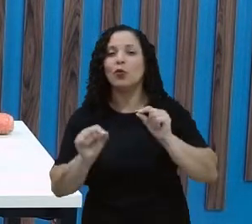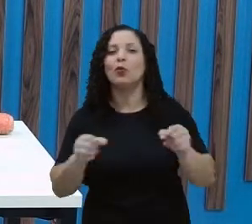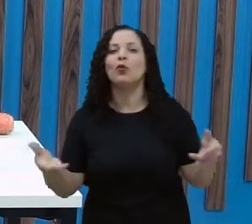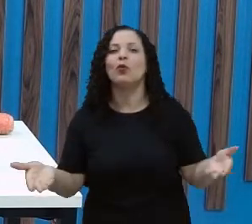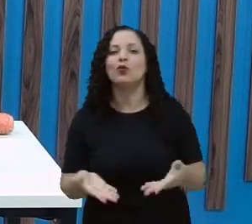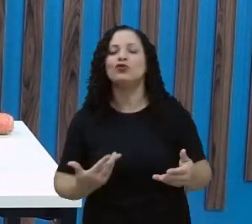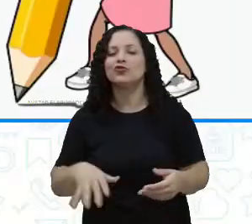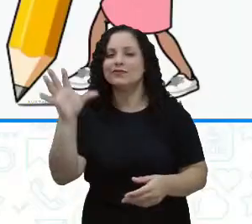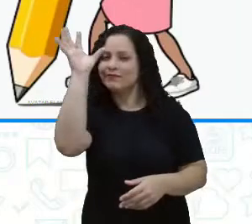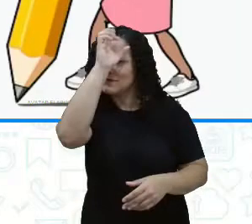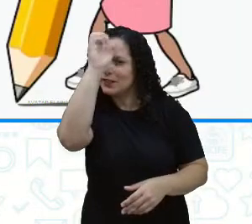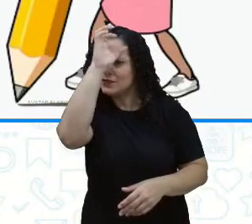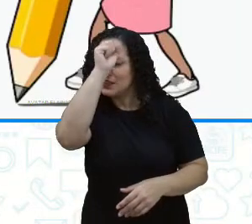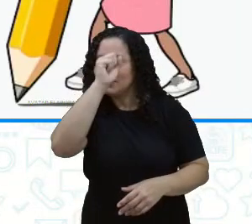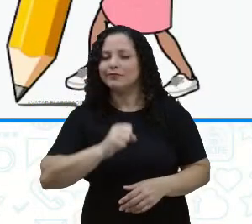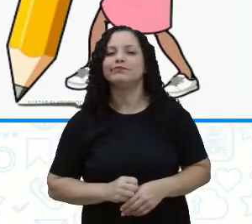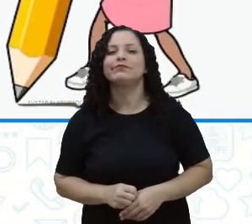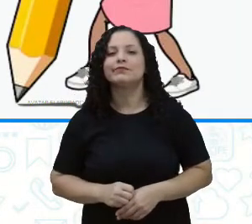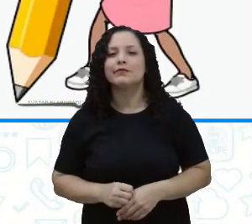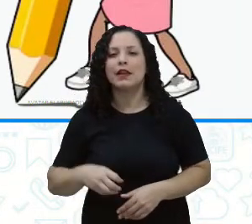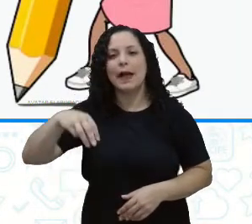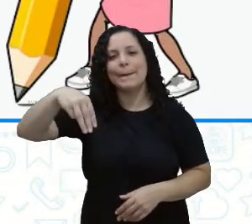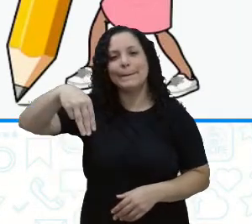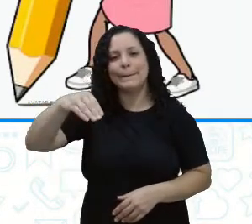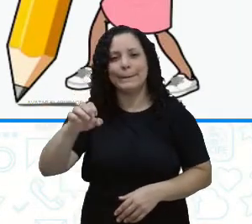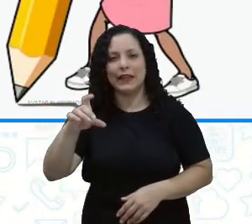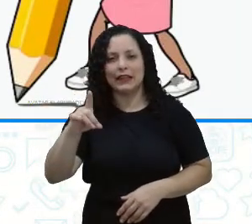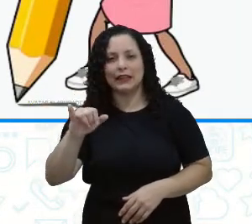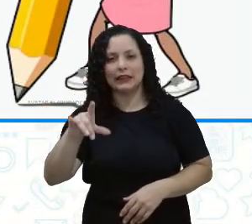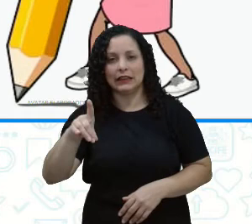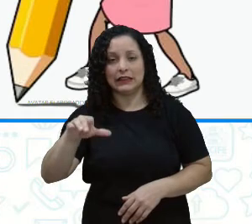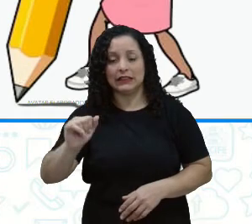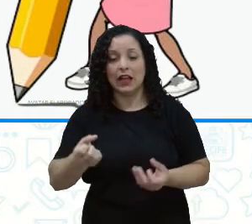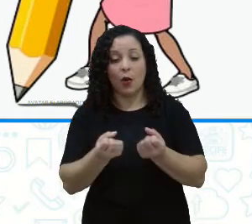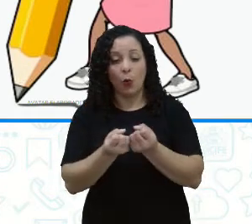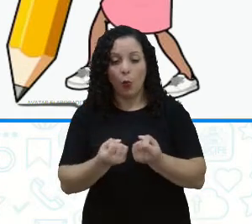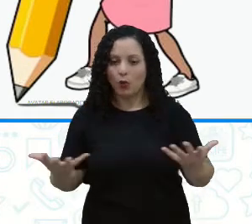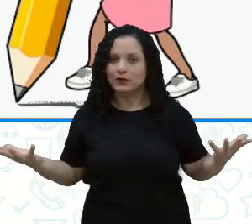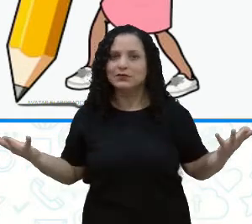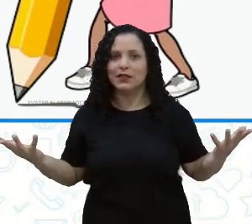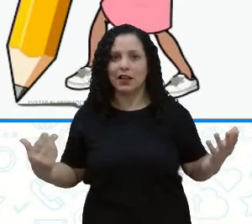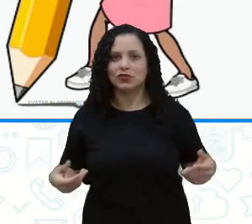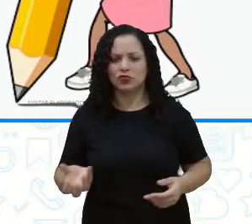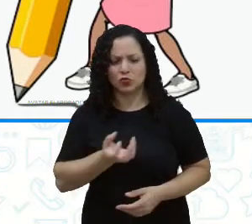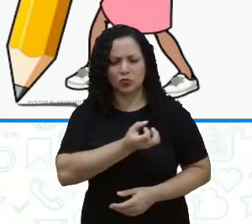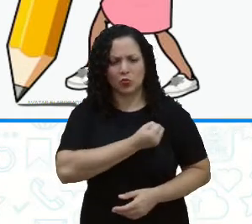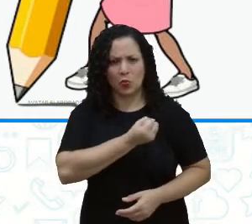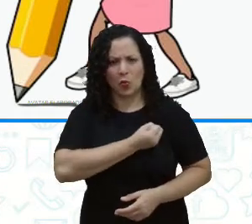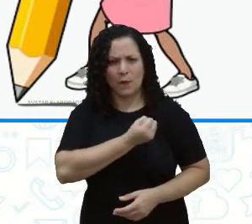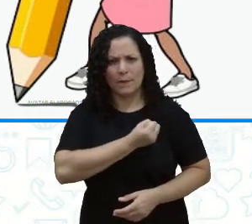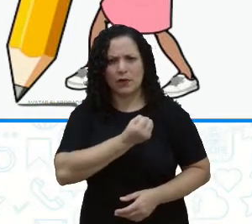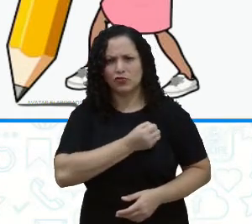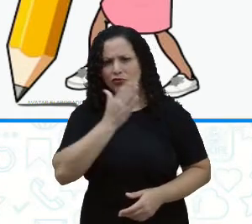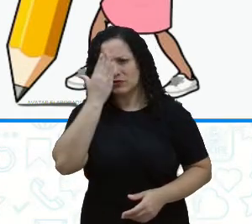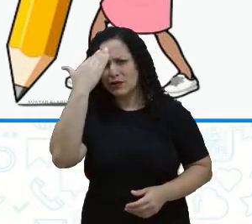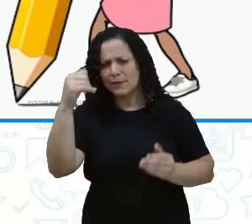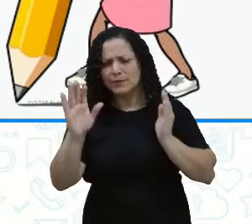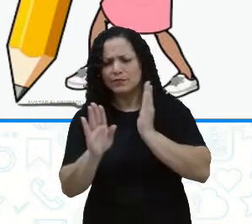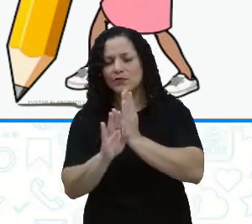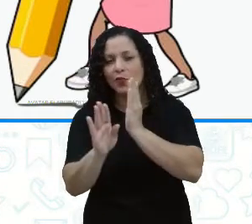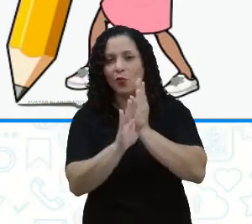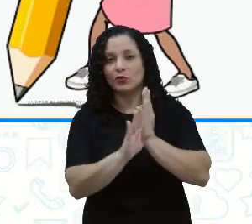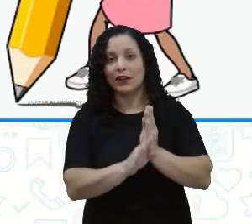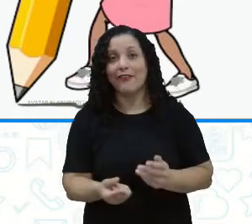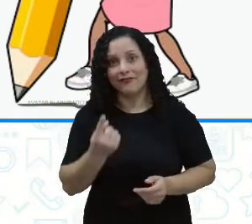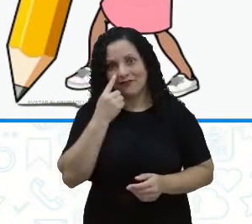aula de hoje. Medida, aprendemos que medida é a quantidade que pode ser representada numericamente. Então, a gente colocou aqui na nossa balança e